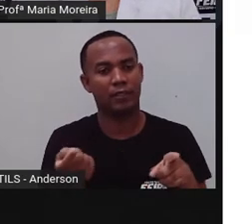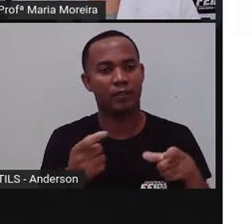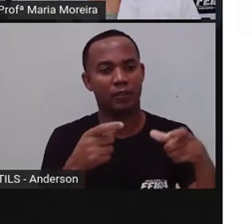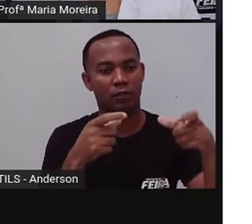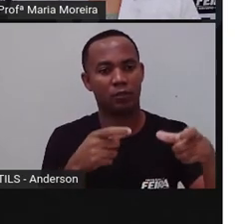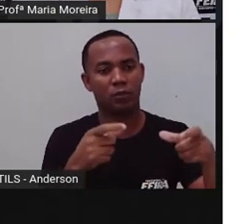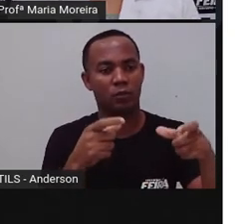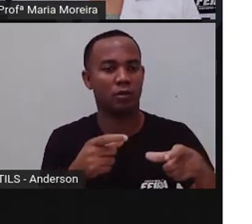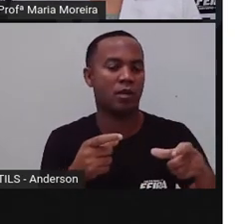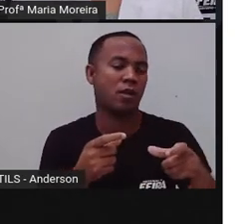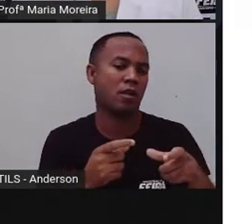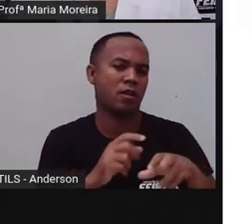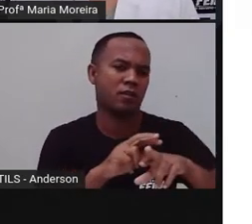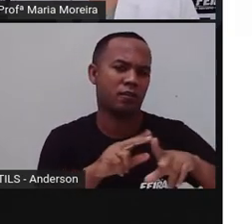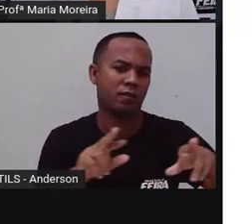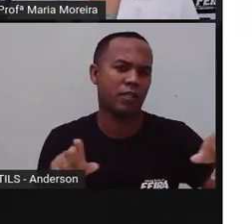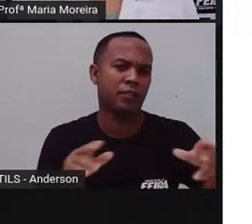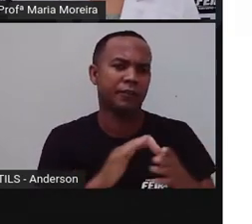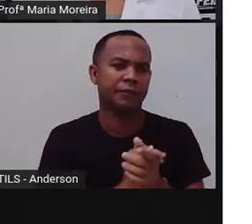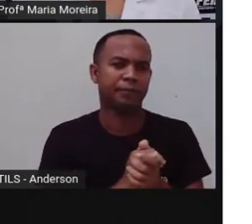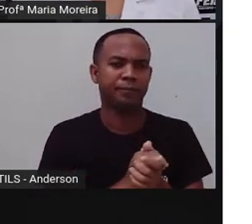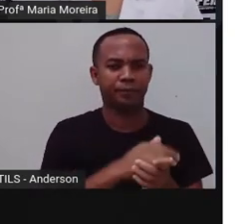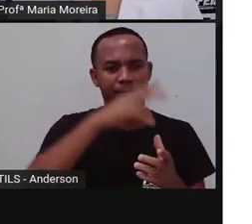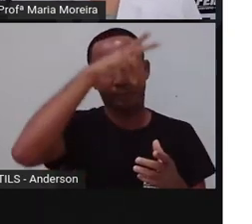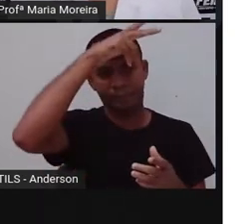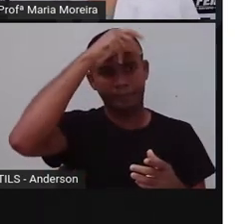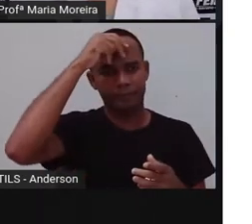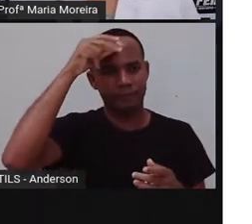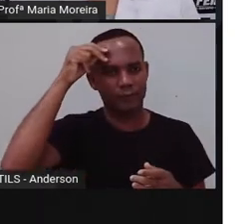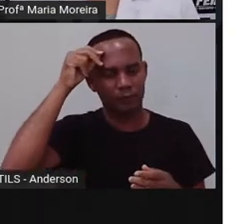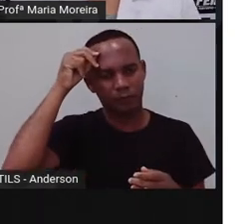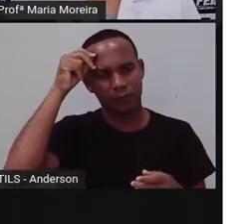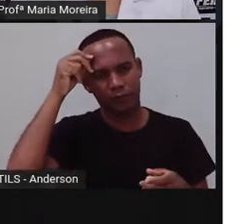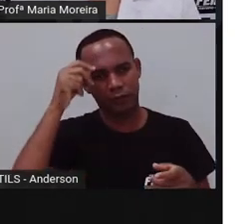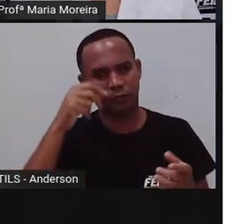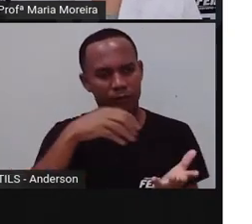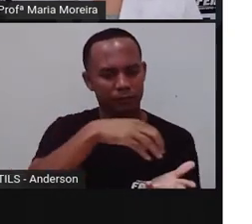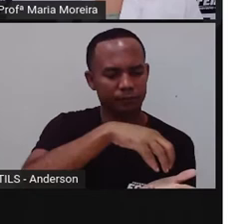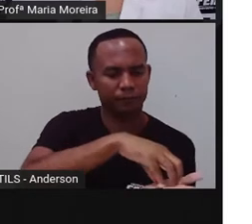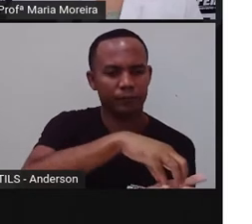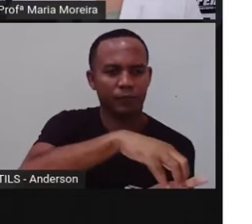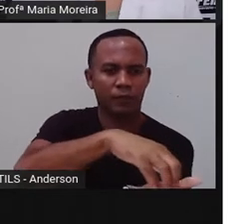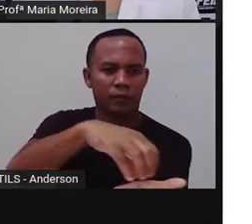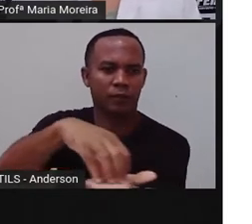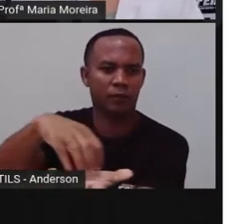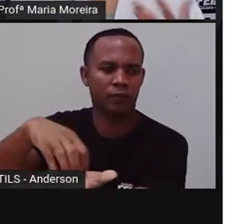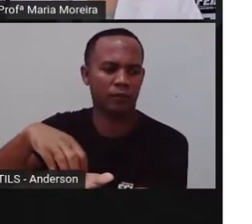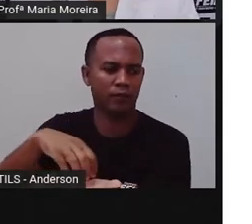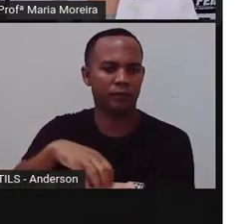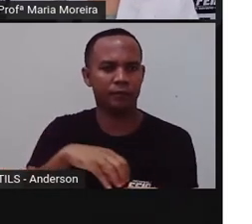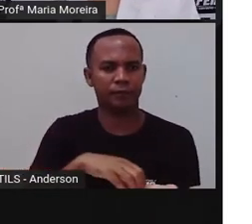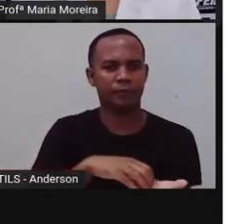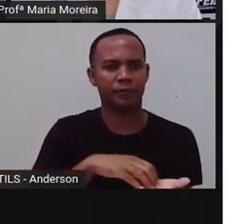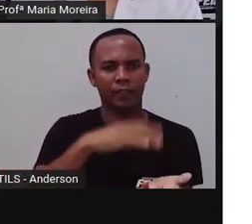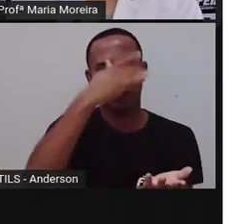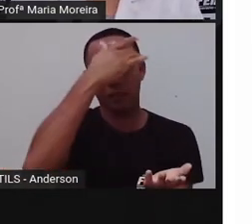de arte contemporânea, a gente tem a prefeitura, a gente tem praças, né, e se uma pessoa chegasse aqui, quais seriam os lugares